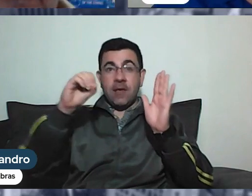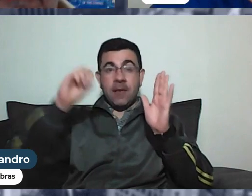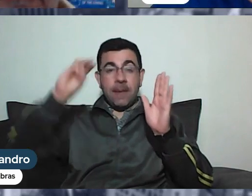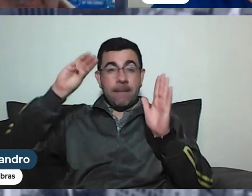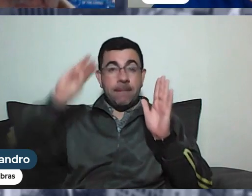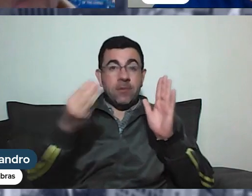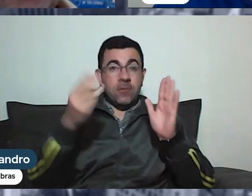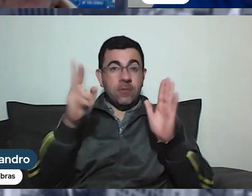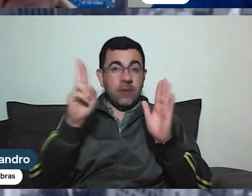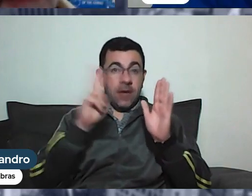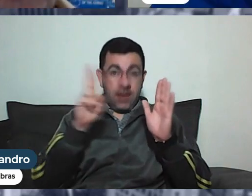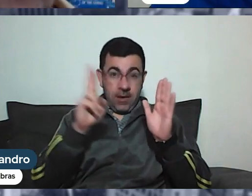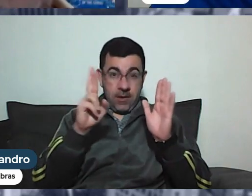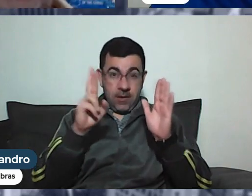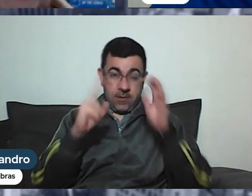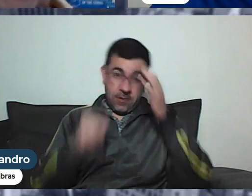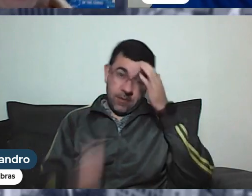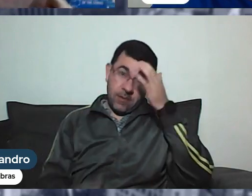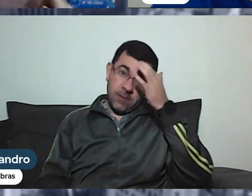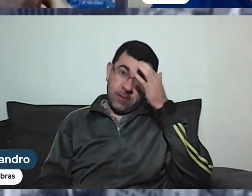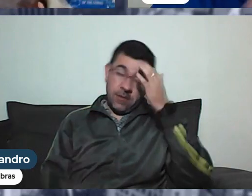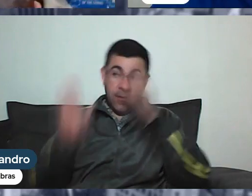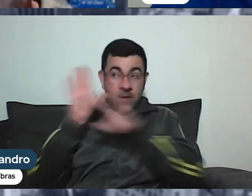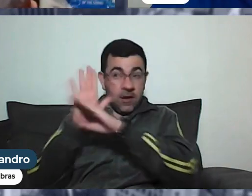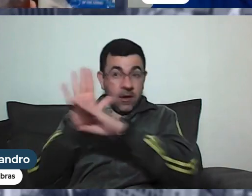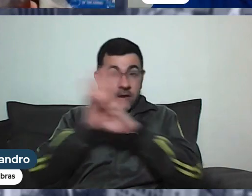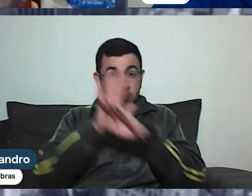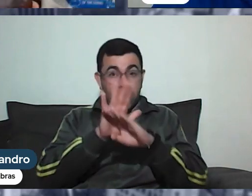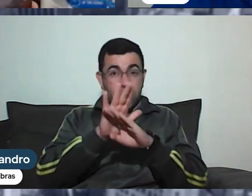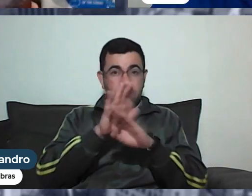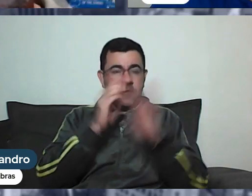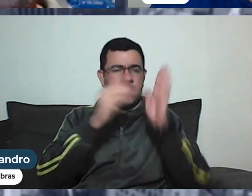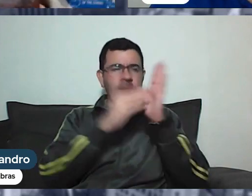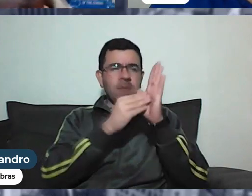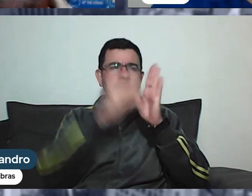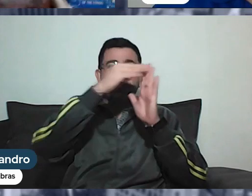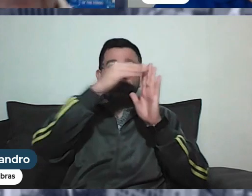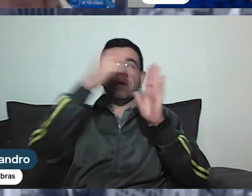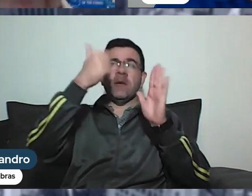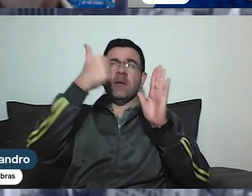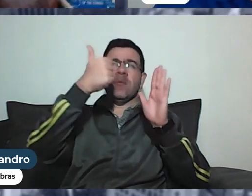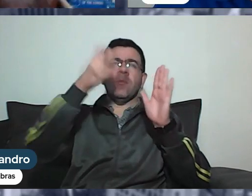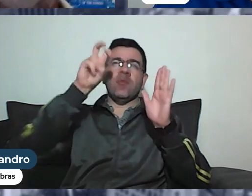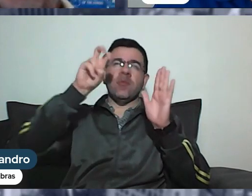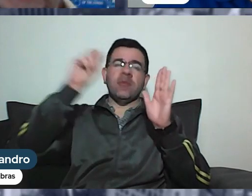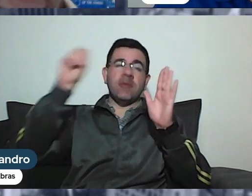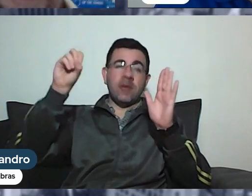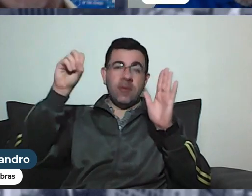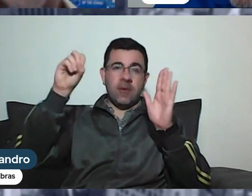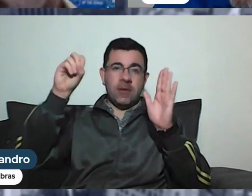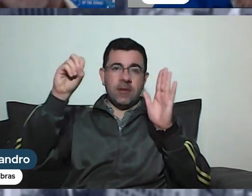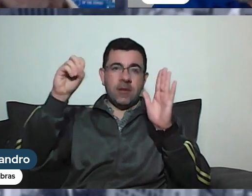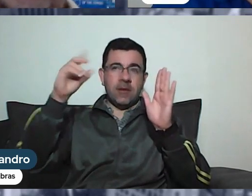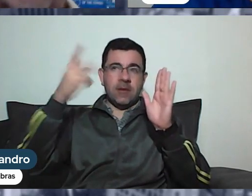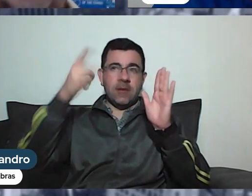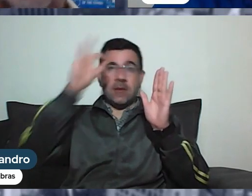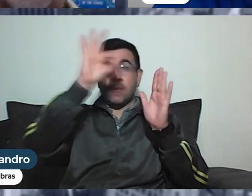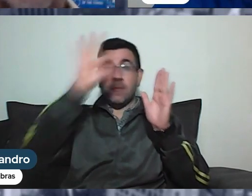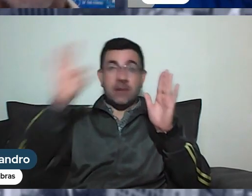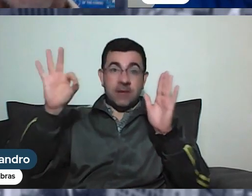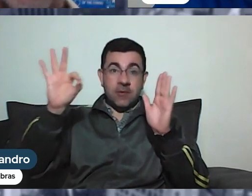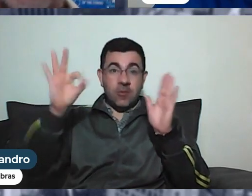resolve muita coisa. Mas já é alguma coisa. E você teria que pagar o proporcional de cada estado do ICMS.